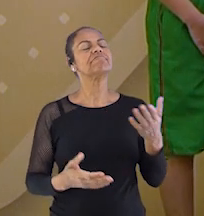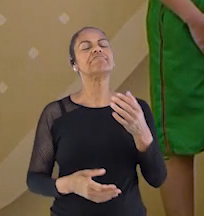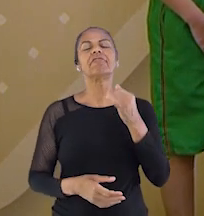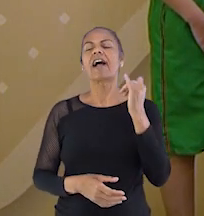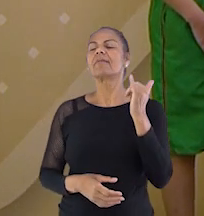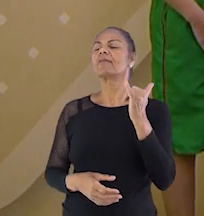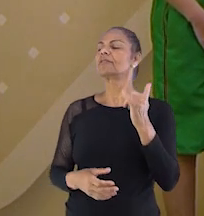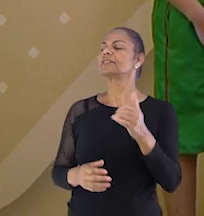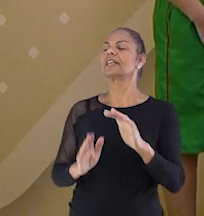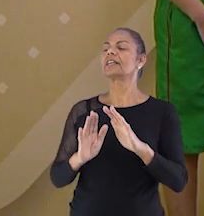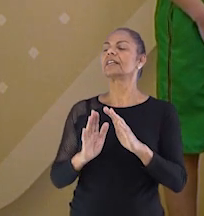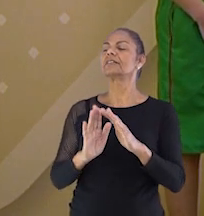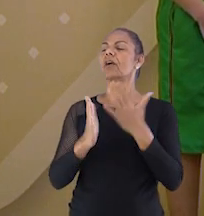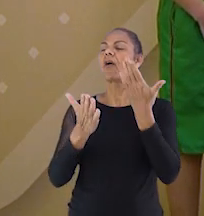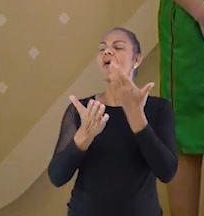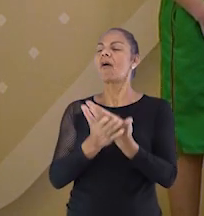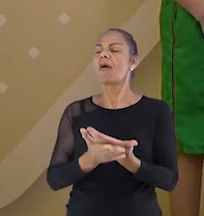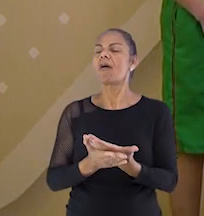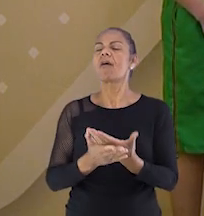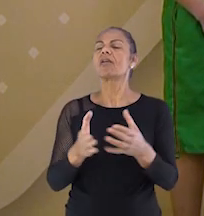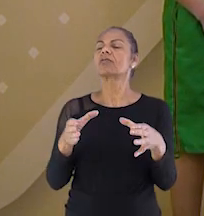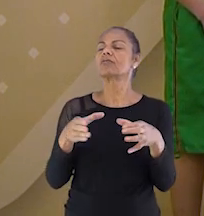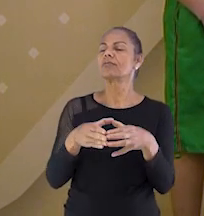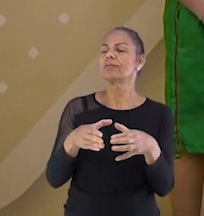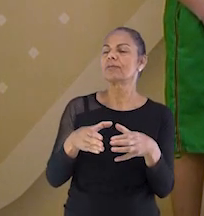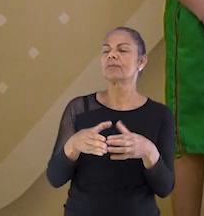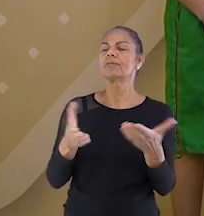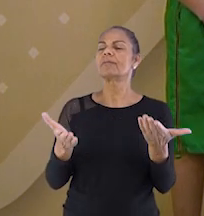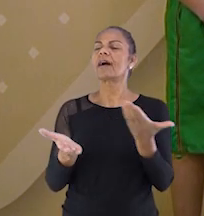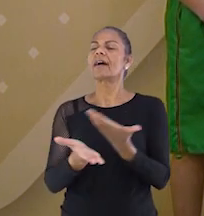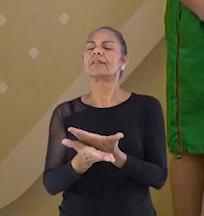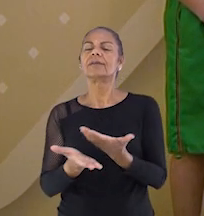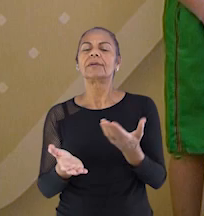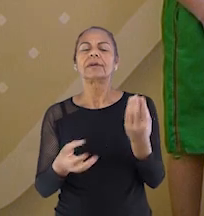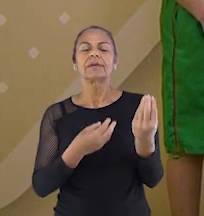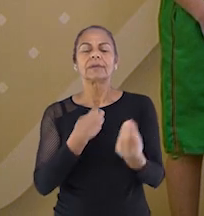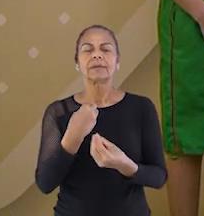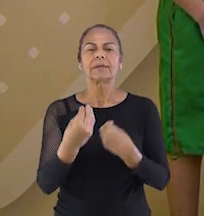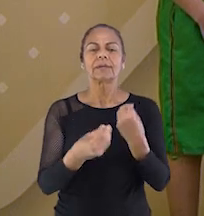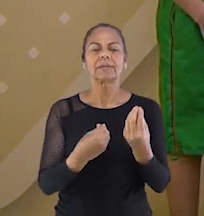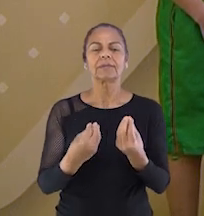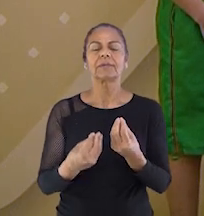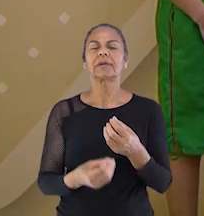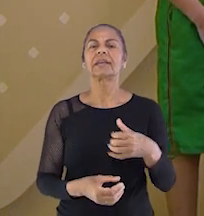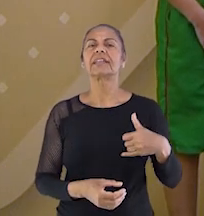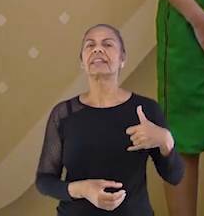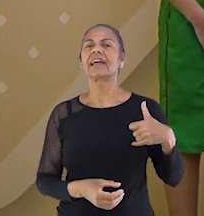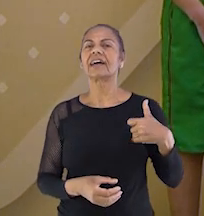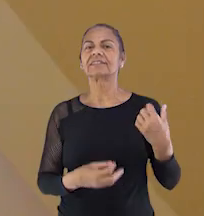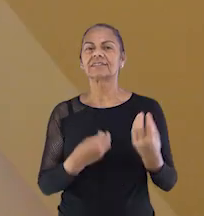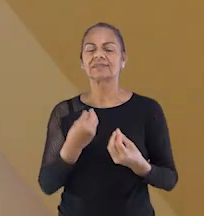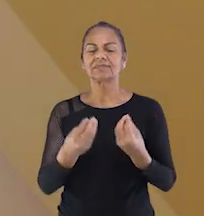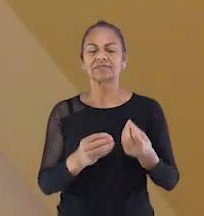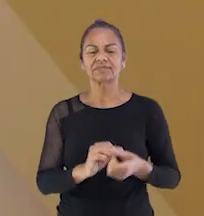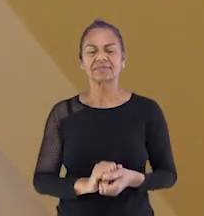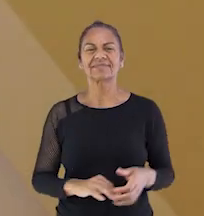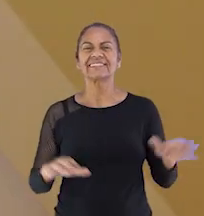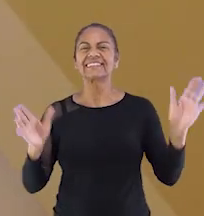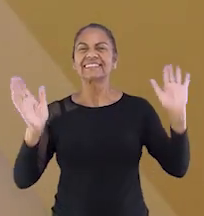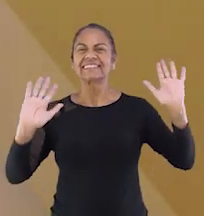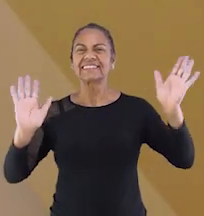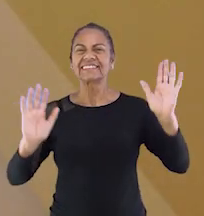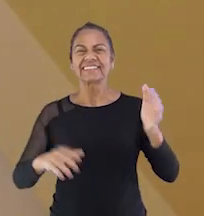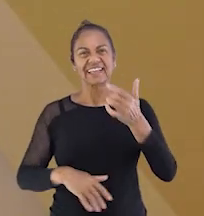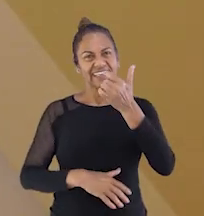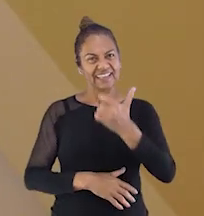a gente de que escola você é, qual turma você estuda e quantos anos você tem. Olá,